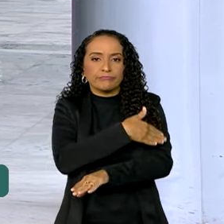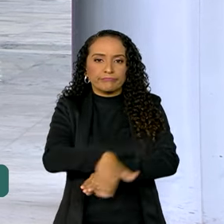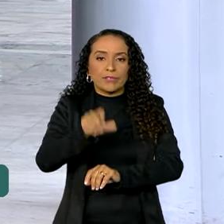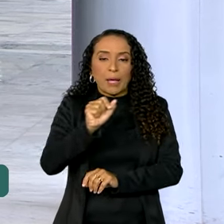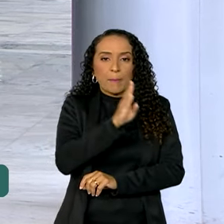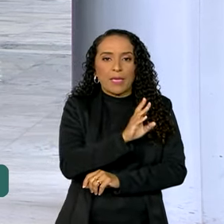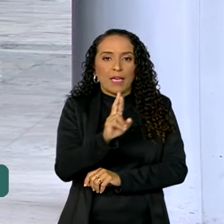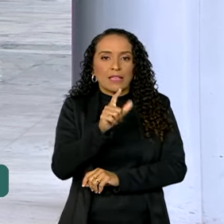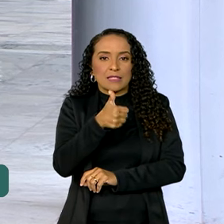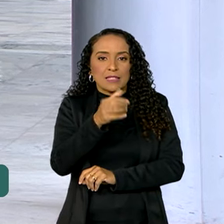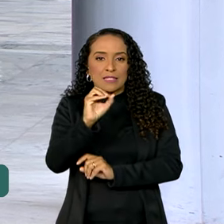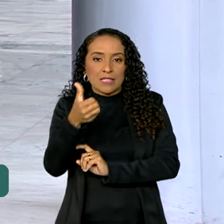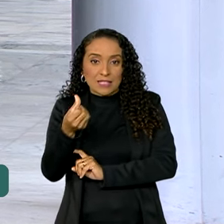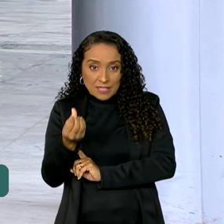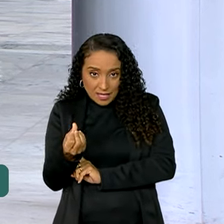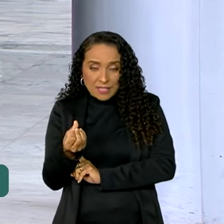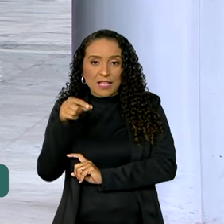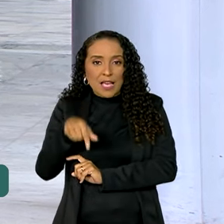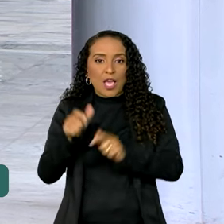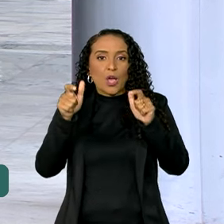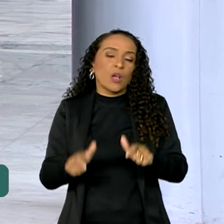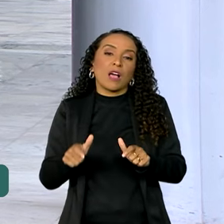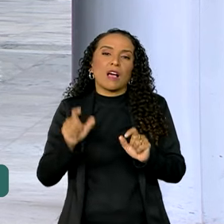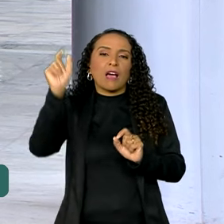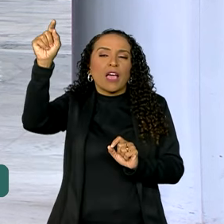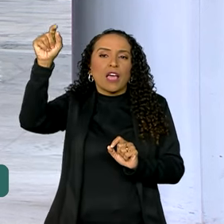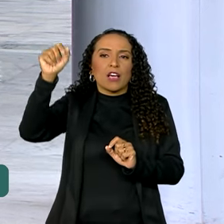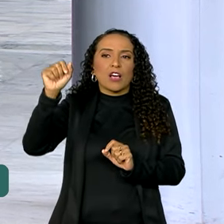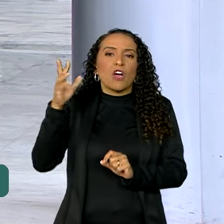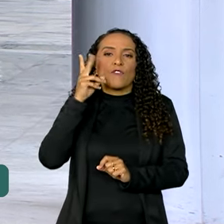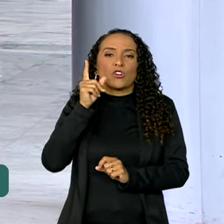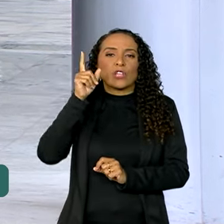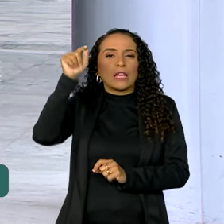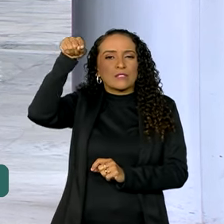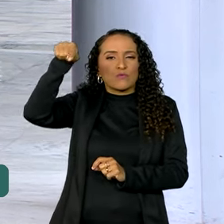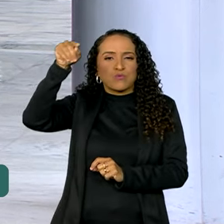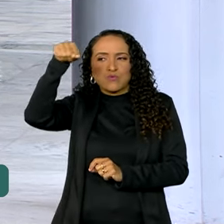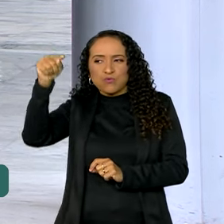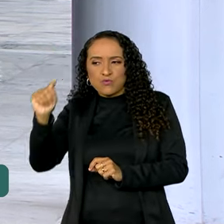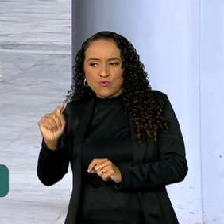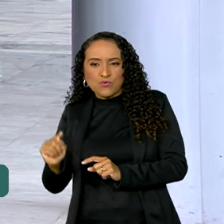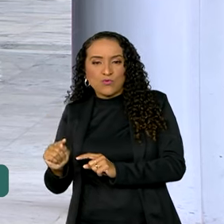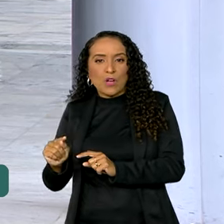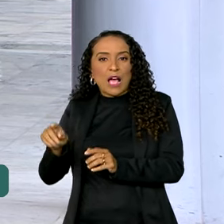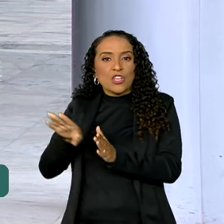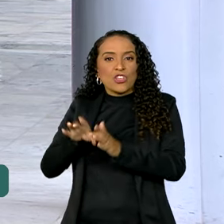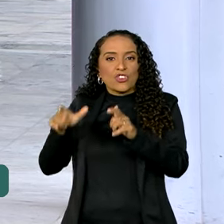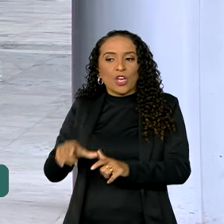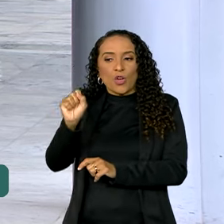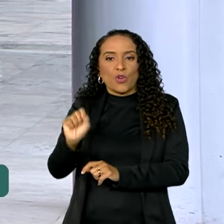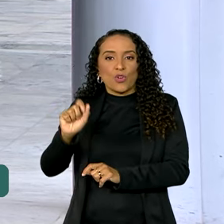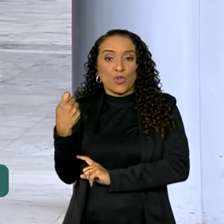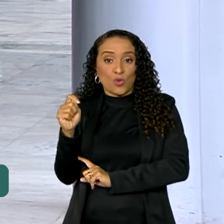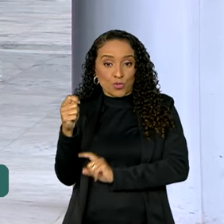na BR-116. Essa BR que desce lá de Fortaleza, no Ceará, desce pelo país até chegar ao Rio Grande